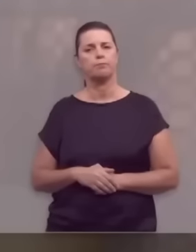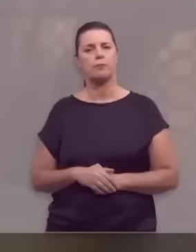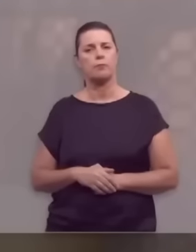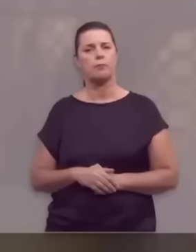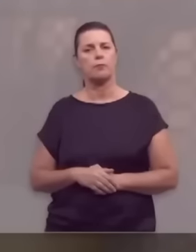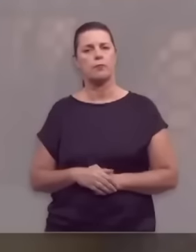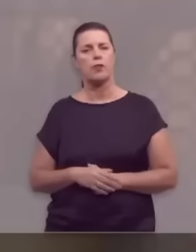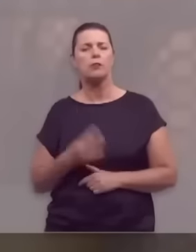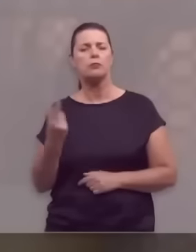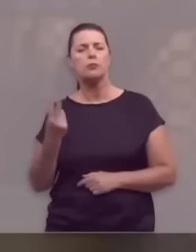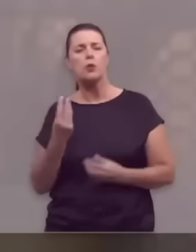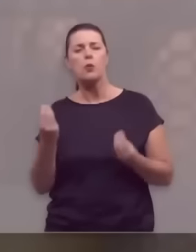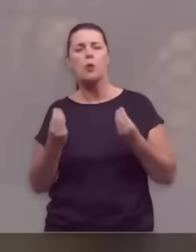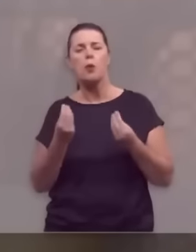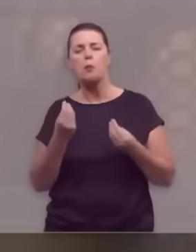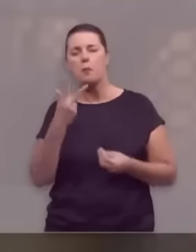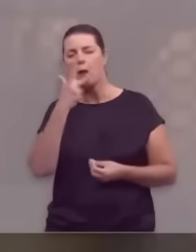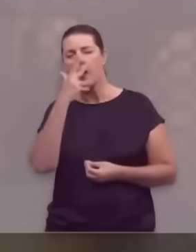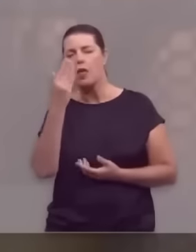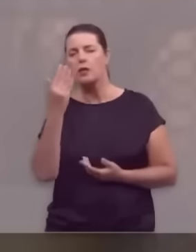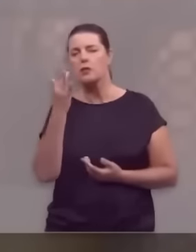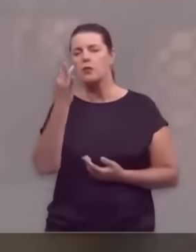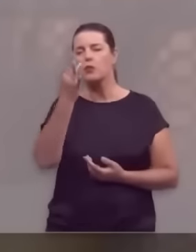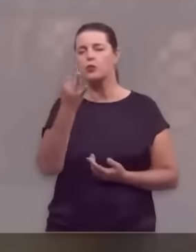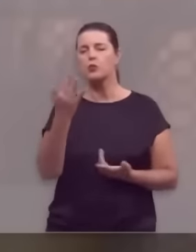Horizonte ainda parece pardacento.